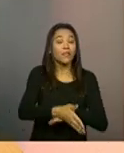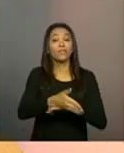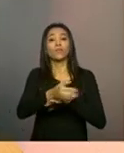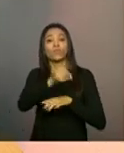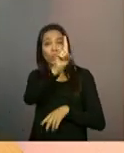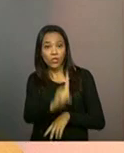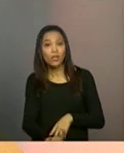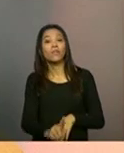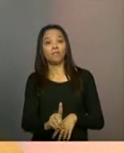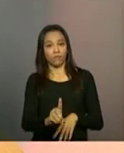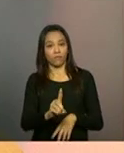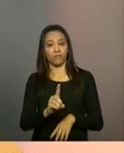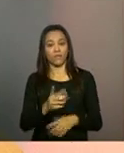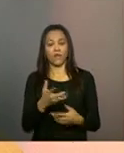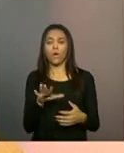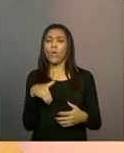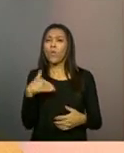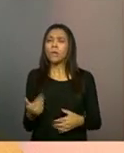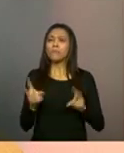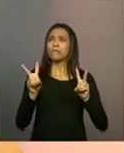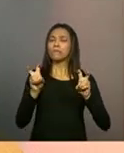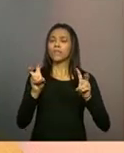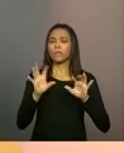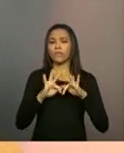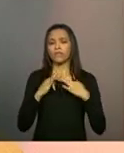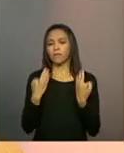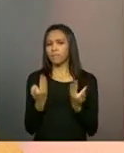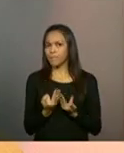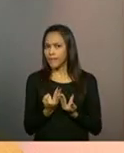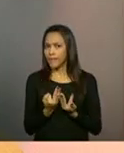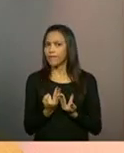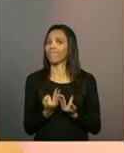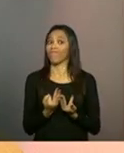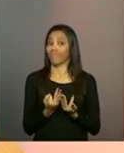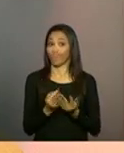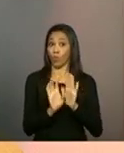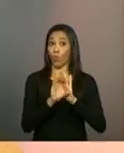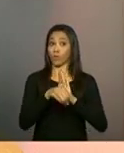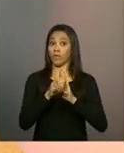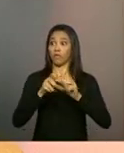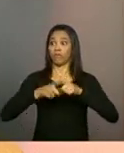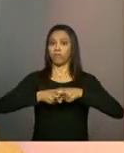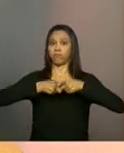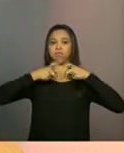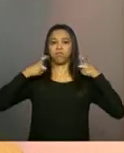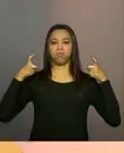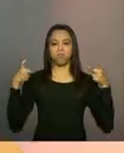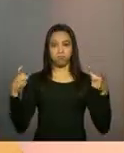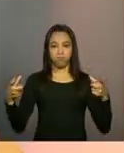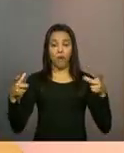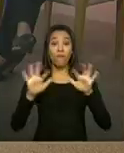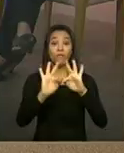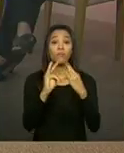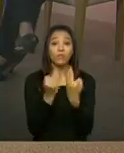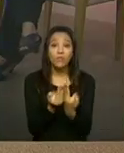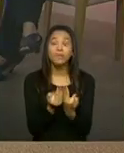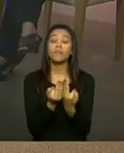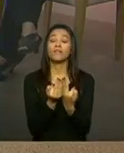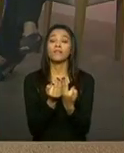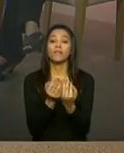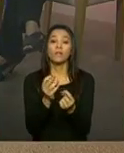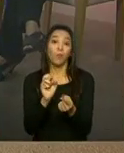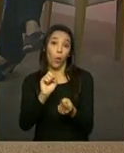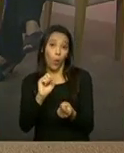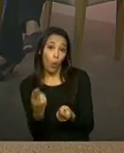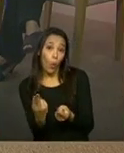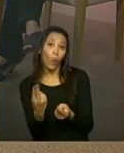Quando a gente fala de família, gente também está falando de um conceito amplo, a gente está falando de famílias que têm ou